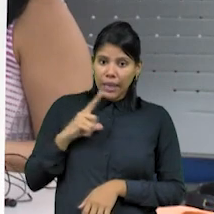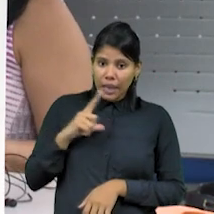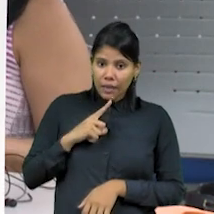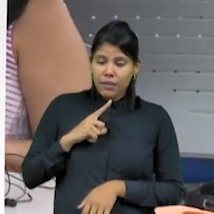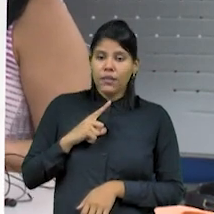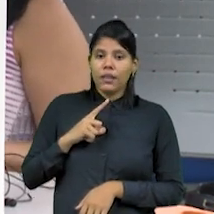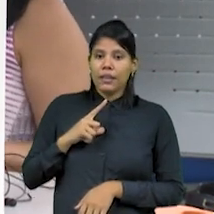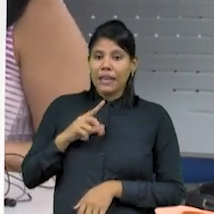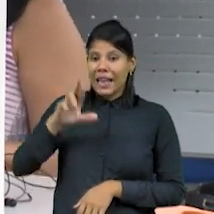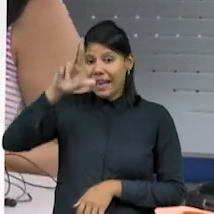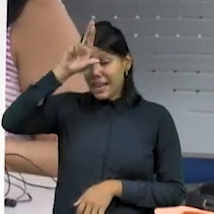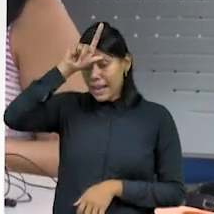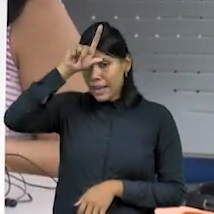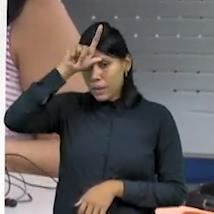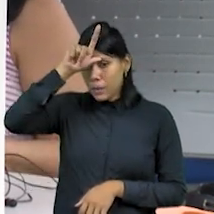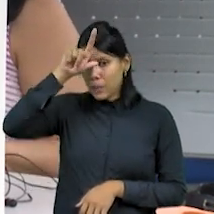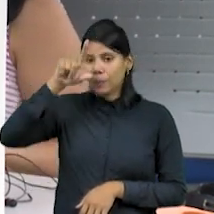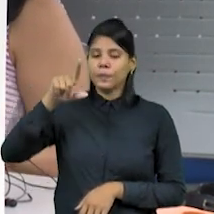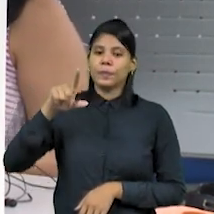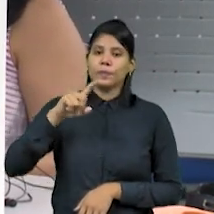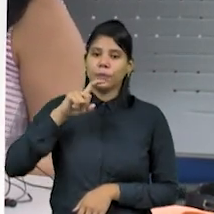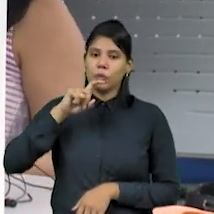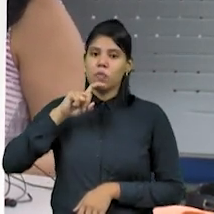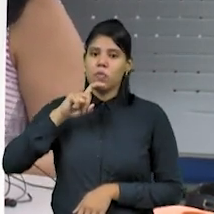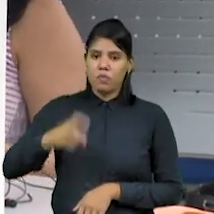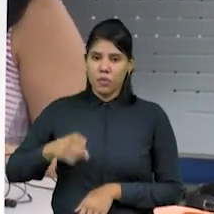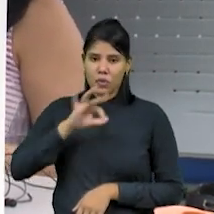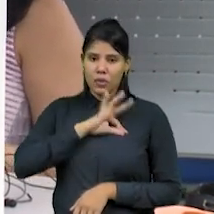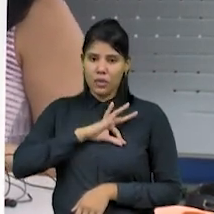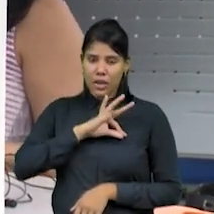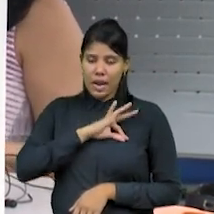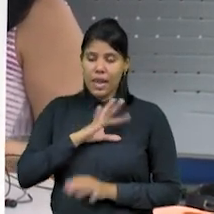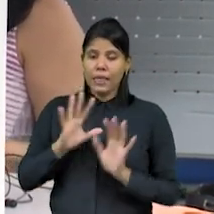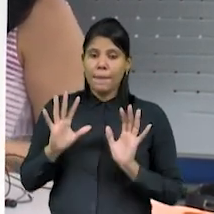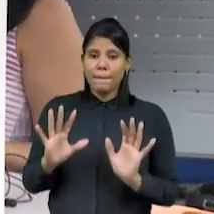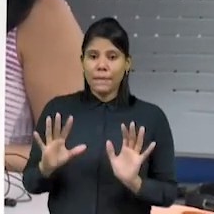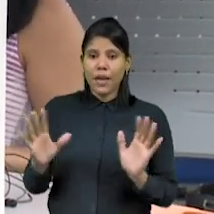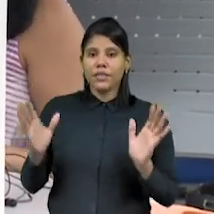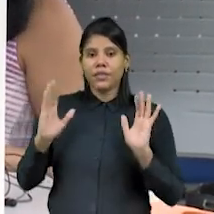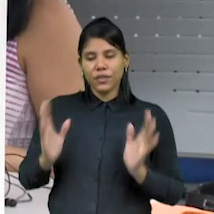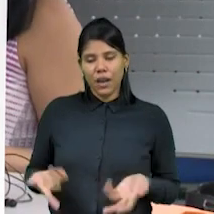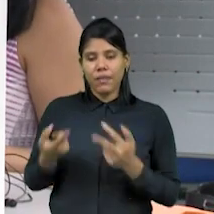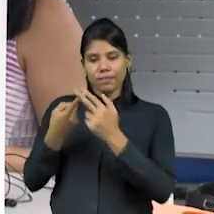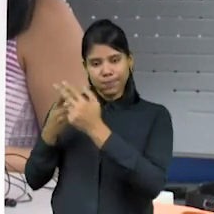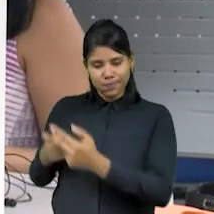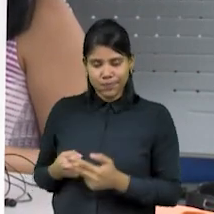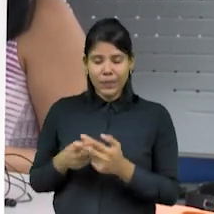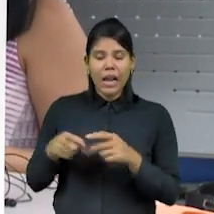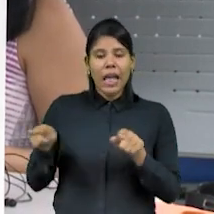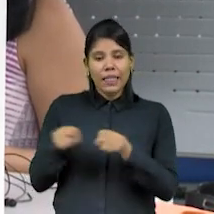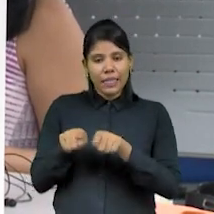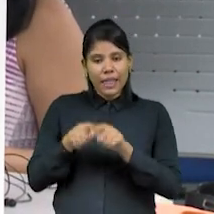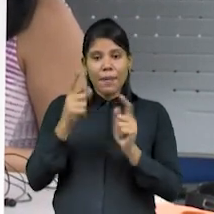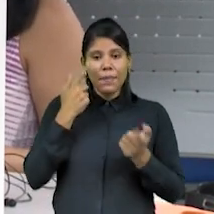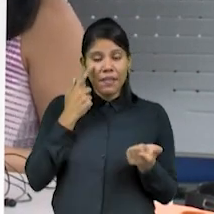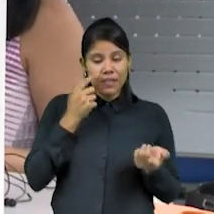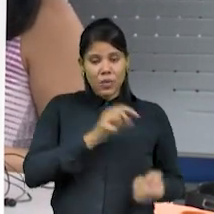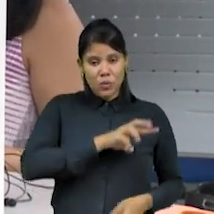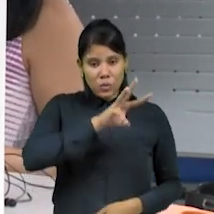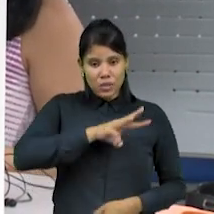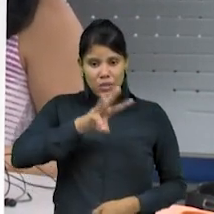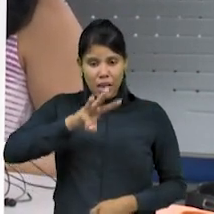regularizaram as pendências. As consultas podem ser feitas na página da Receita na internet e também pelo